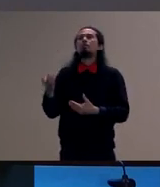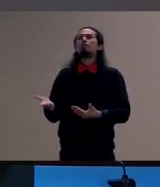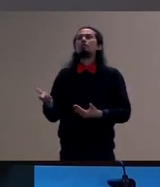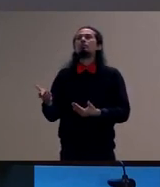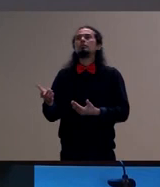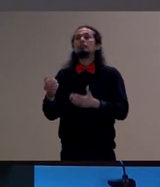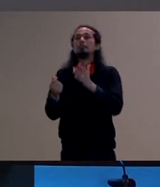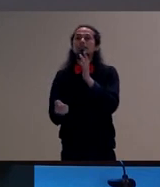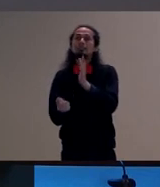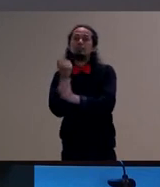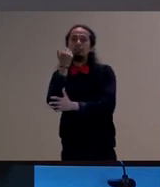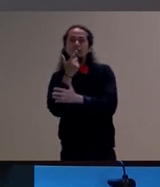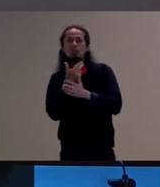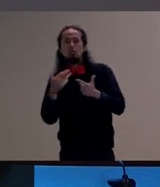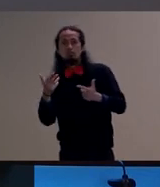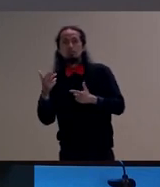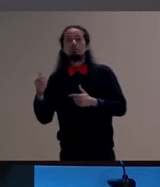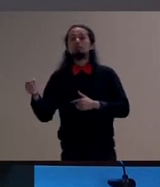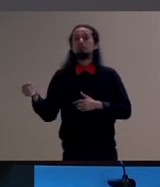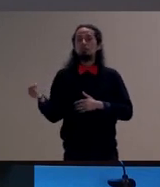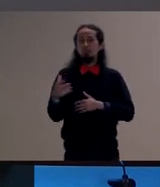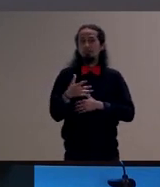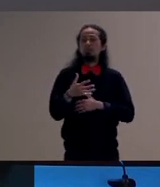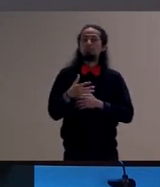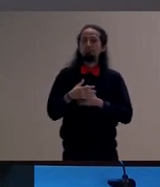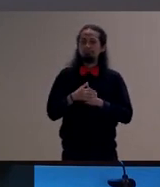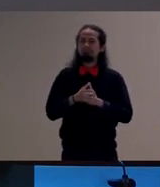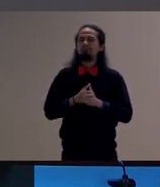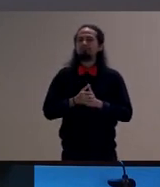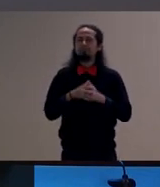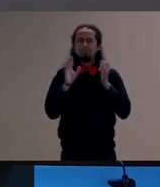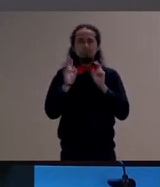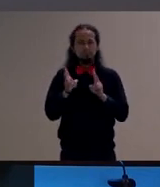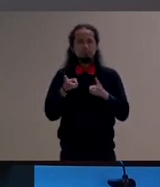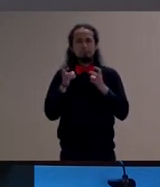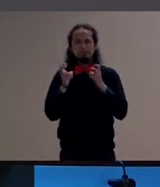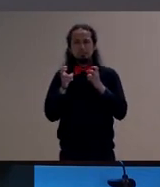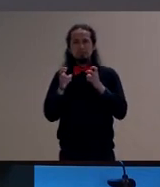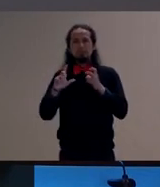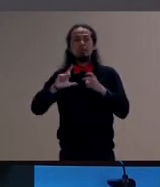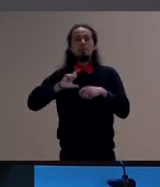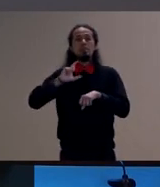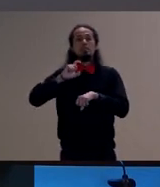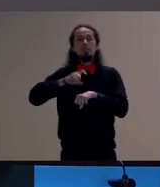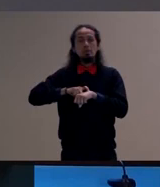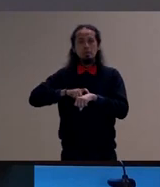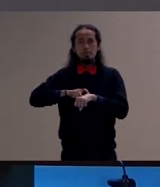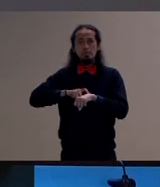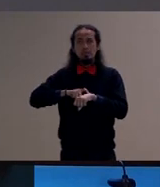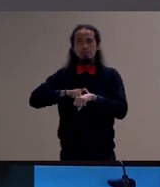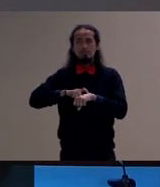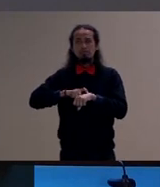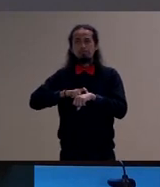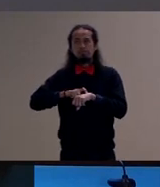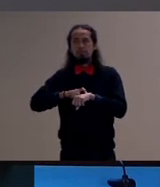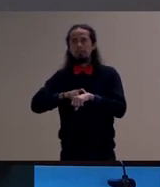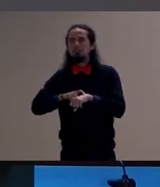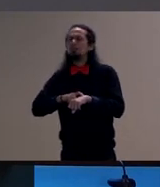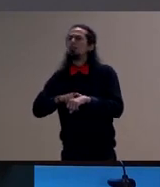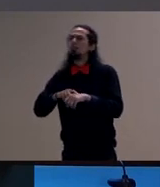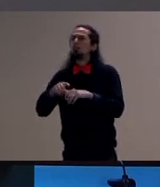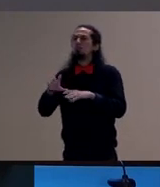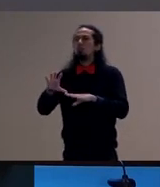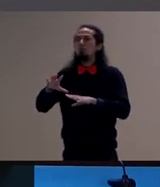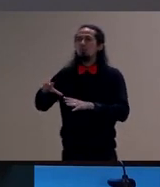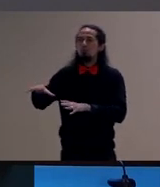algo novo então vejam tem a ver com o movimento de apropriação do mundo da realidade